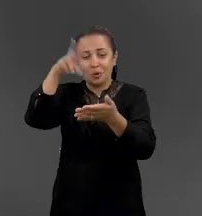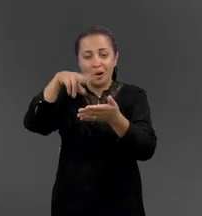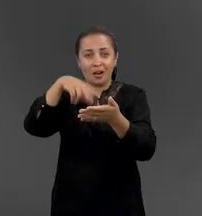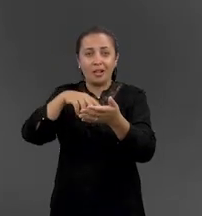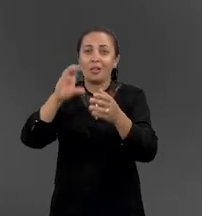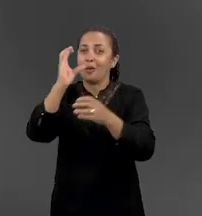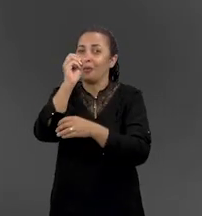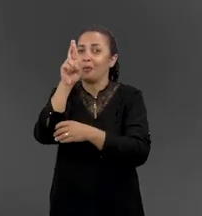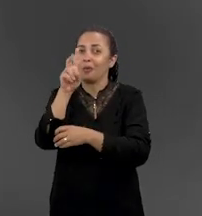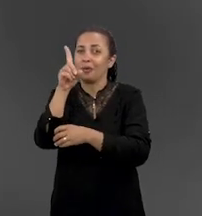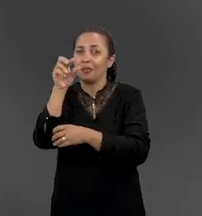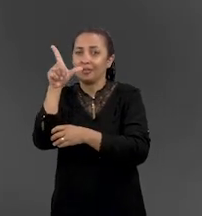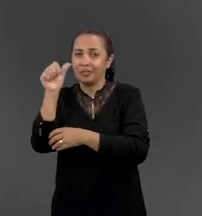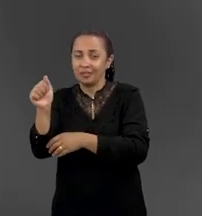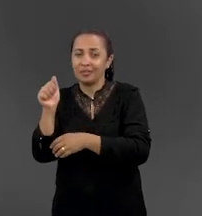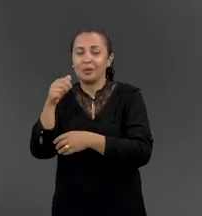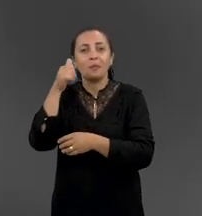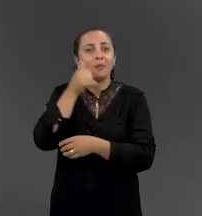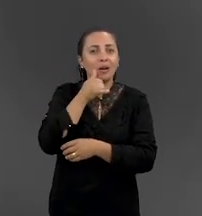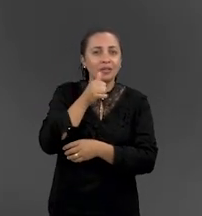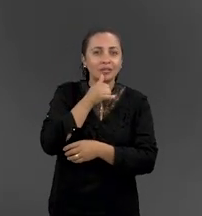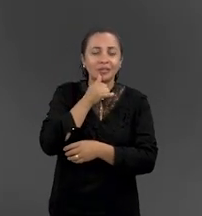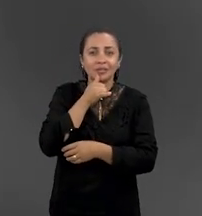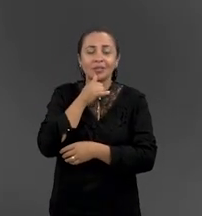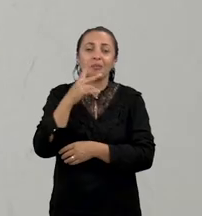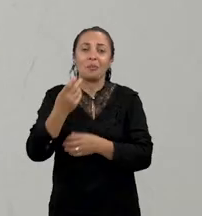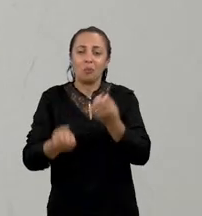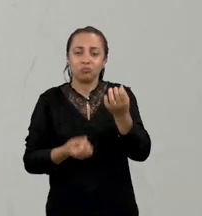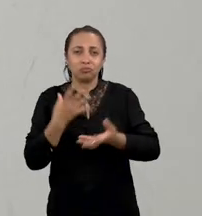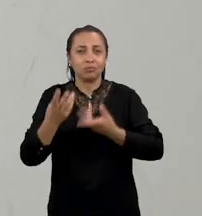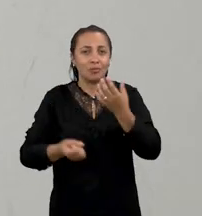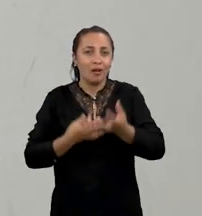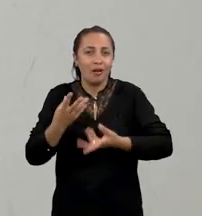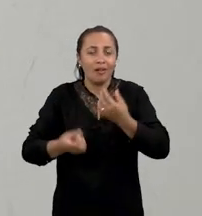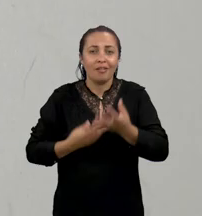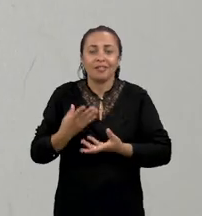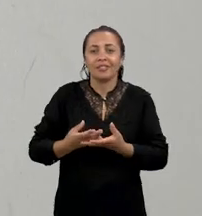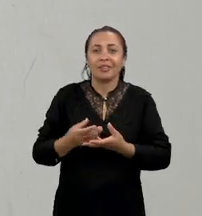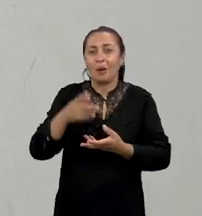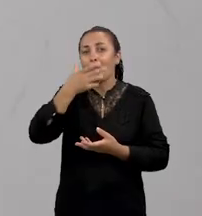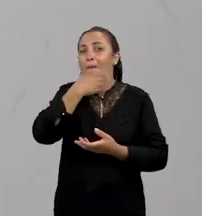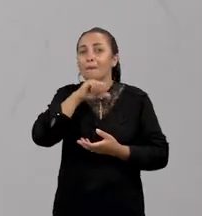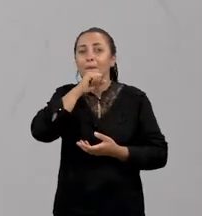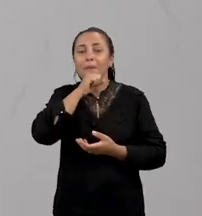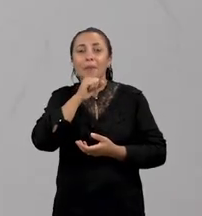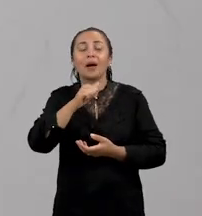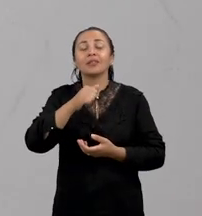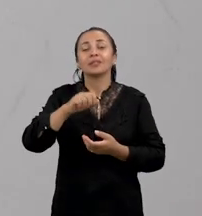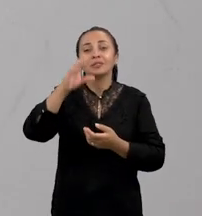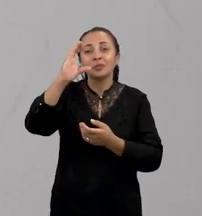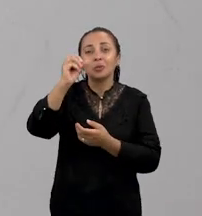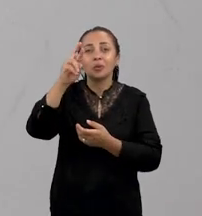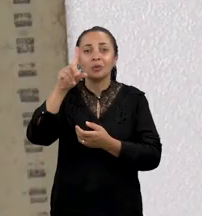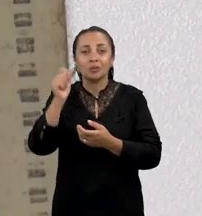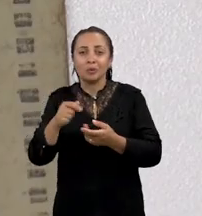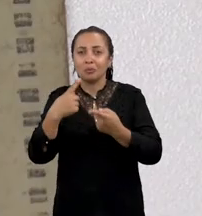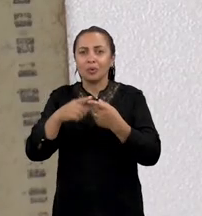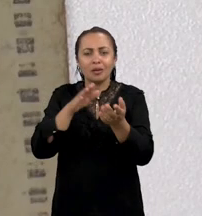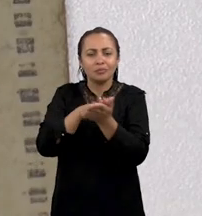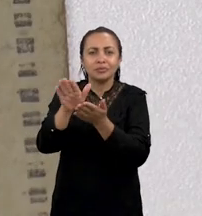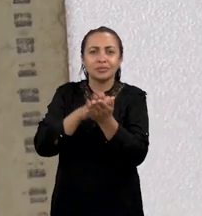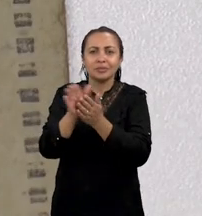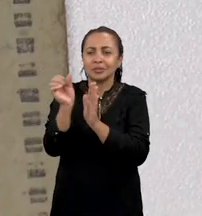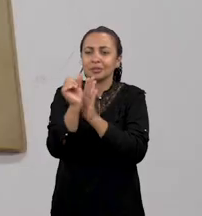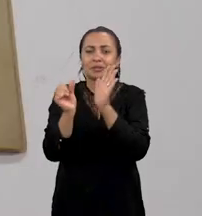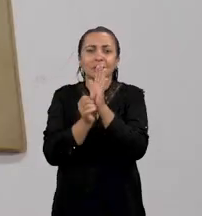O paraibano Leandro Gomes de Barros, por exemplo, é considerado o pai do cordel por ter iniciado a publicação